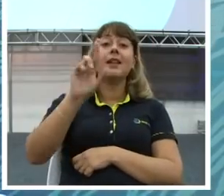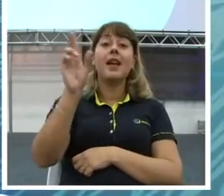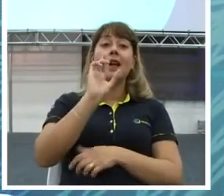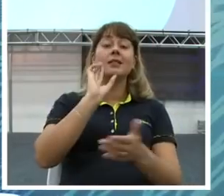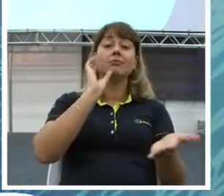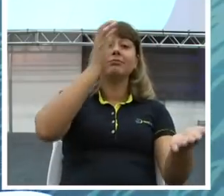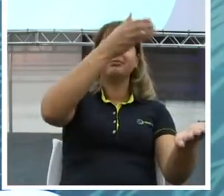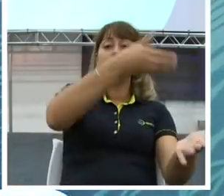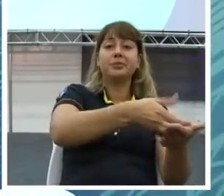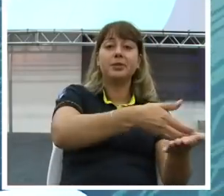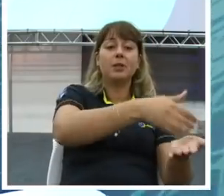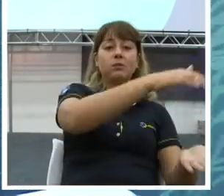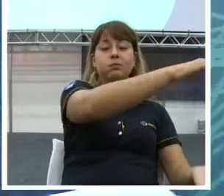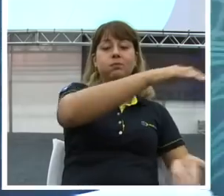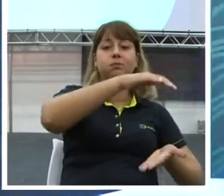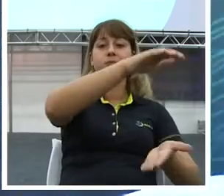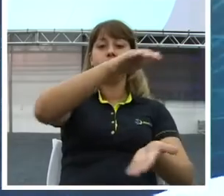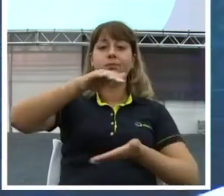faturar trezentos.